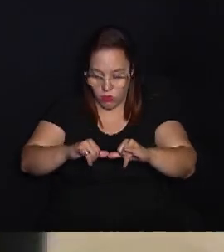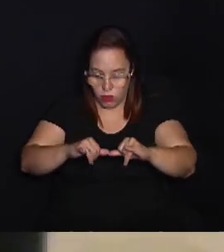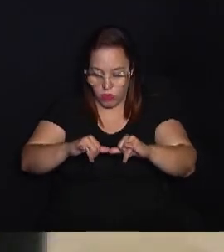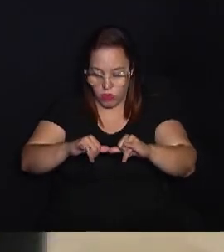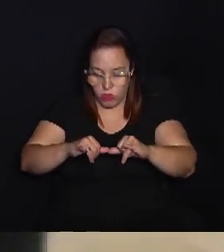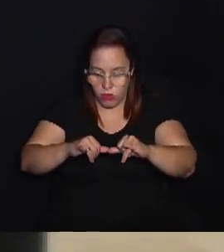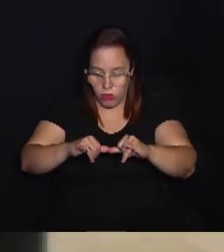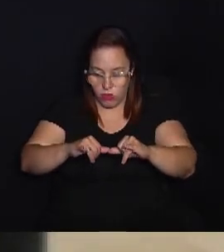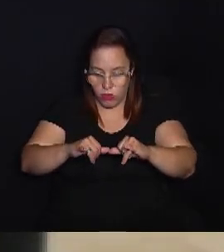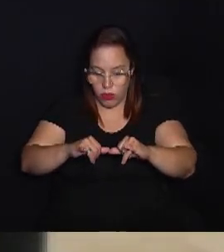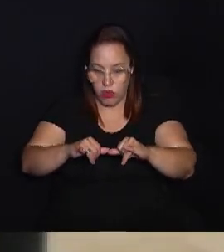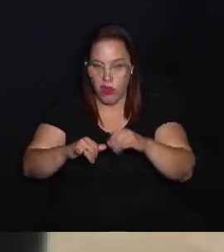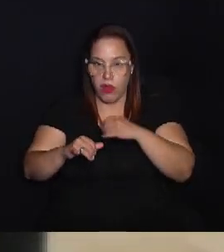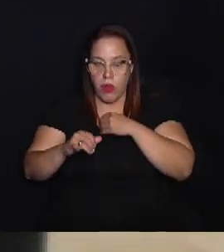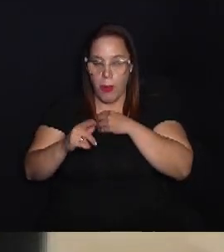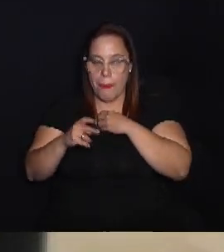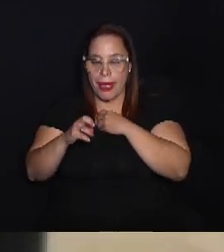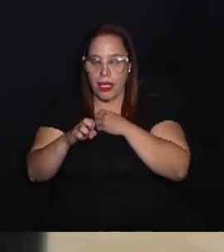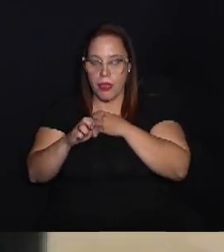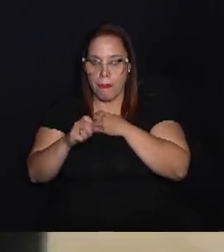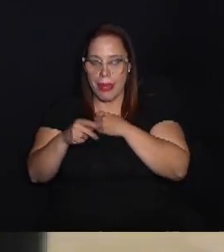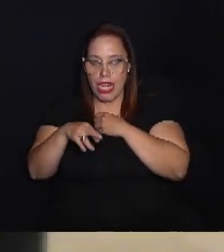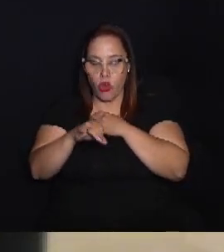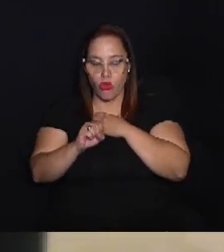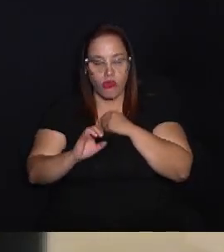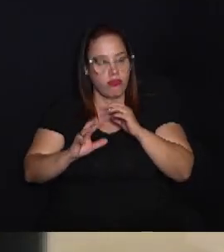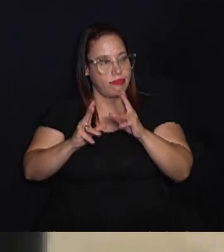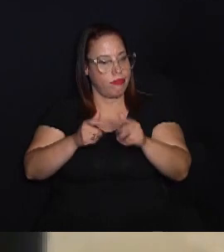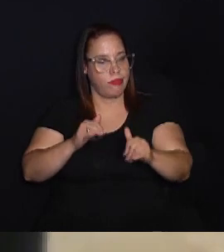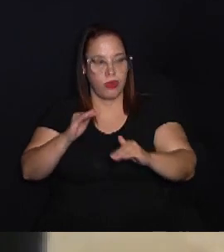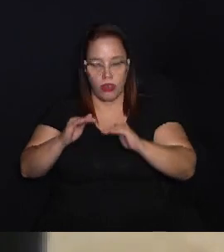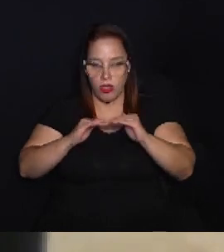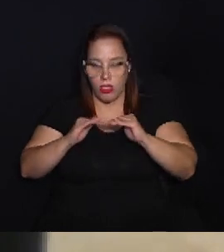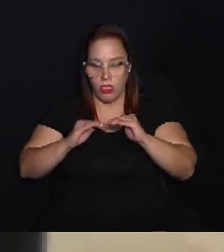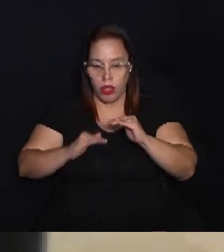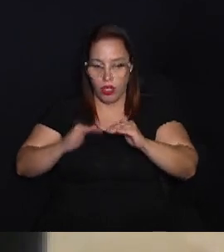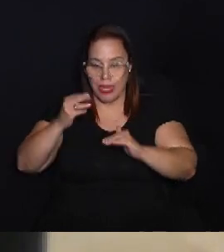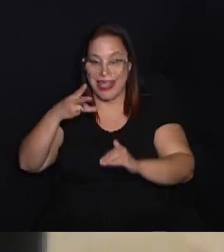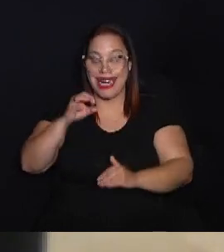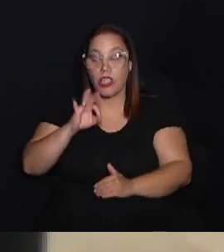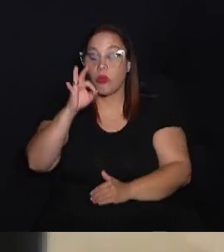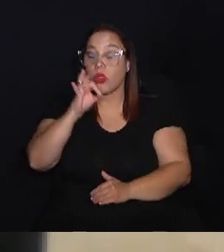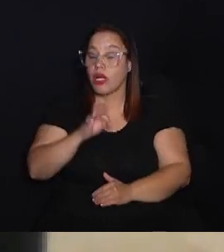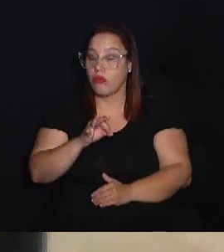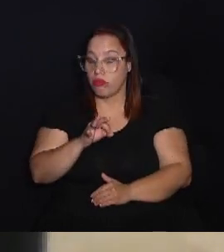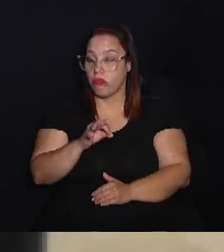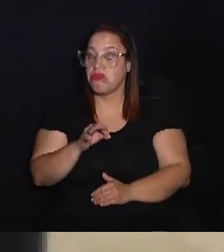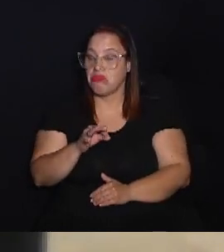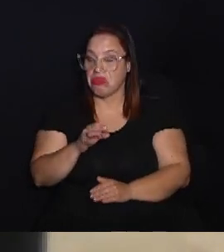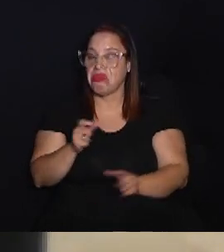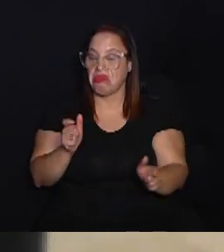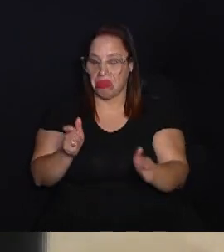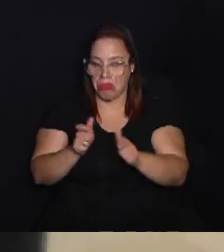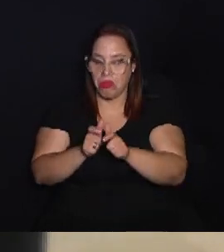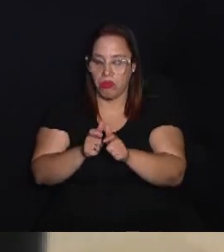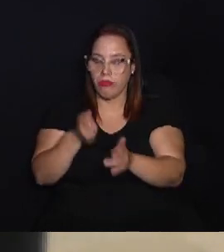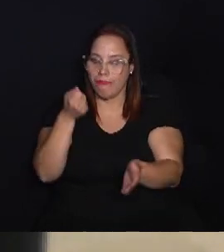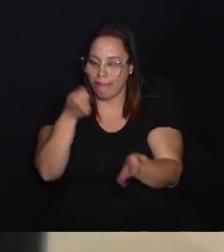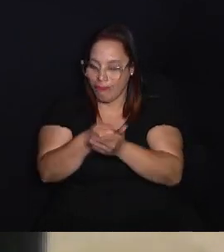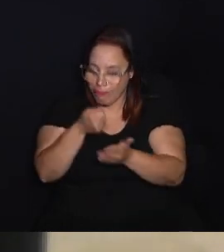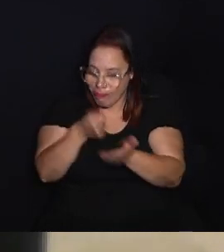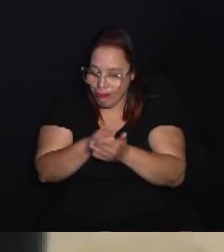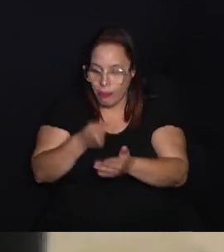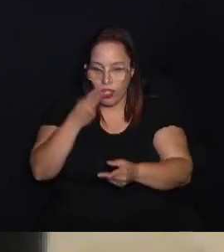supermercados de grande porte, como o grupo PagMenos, e todos eles têm uma média de economia acima dos 30%. Então, mostrando que,